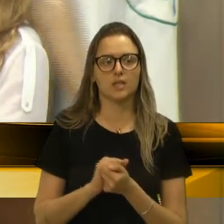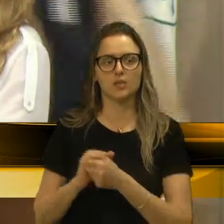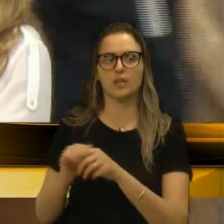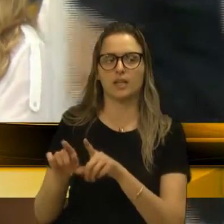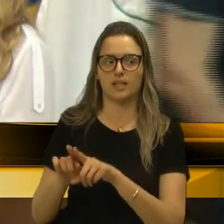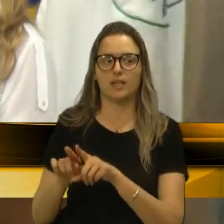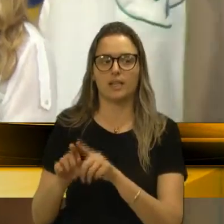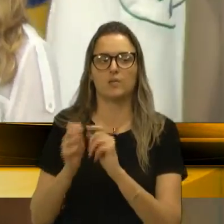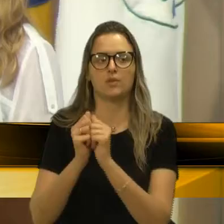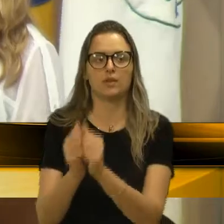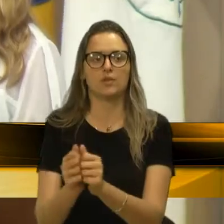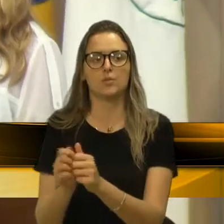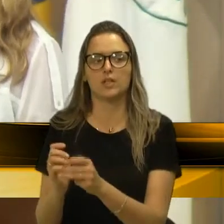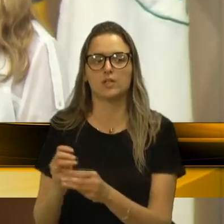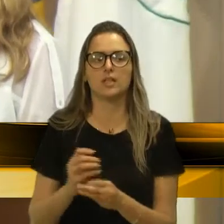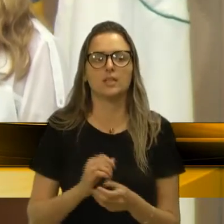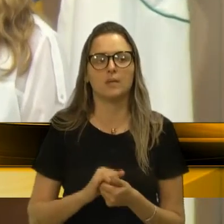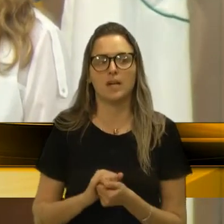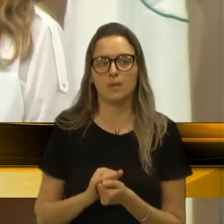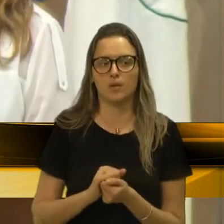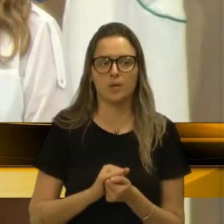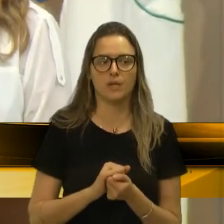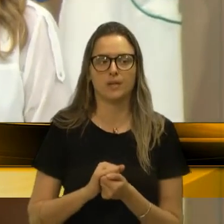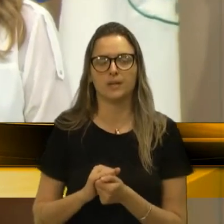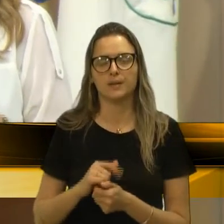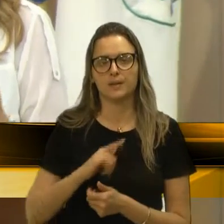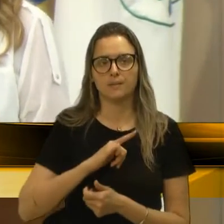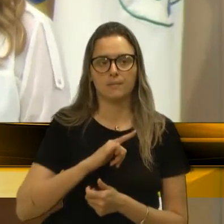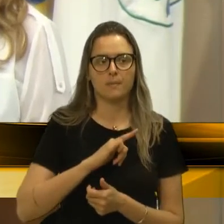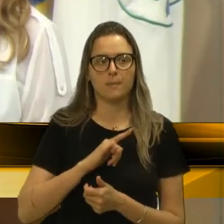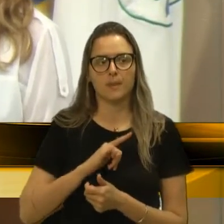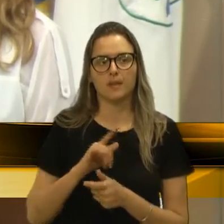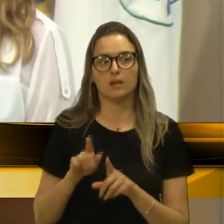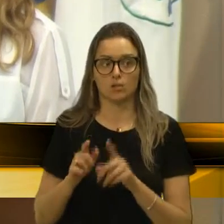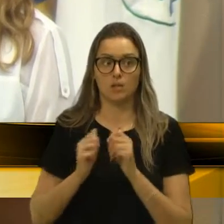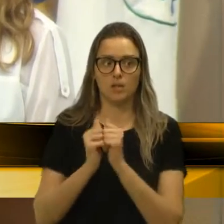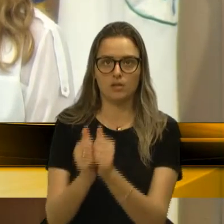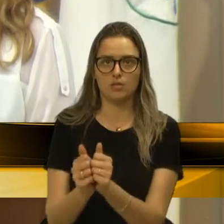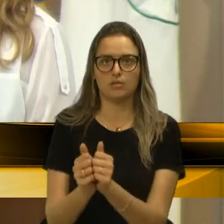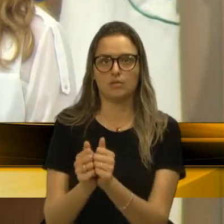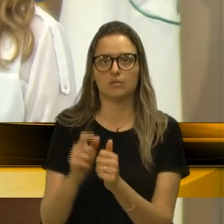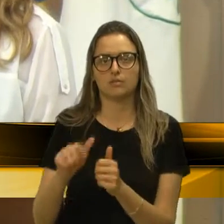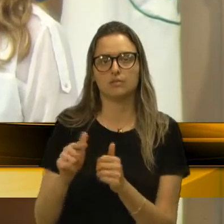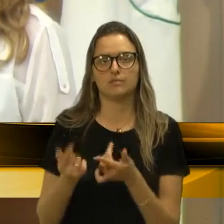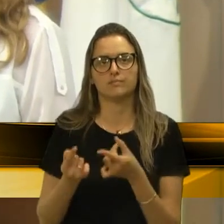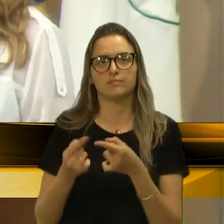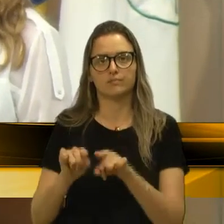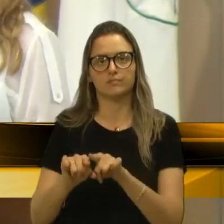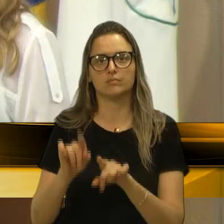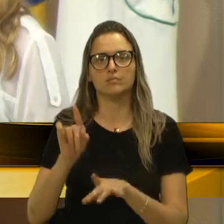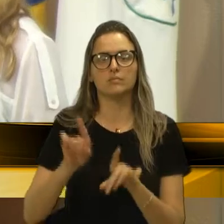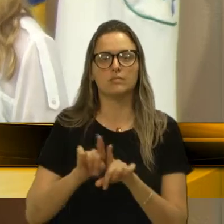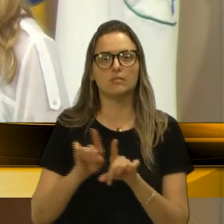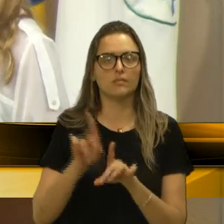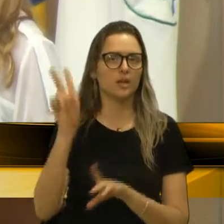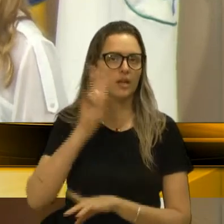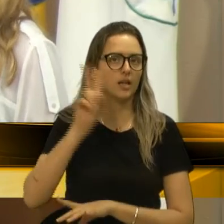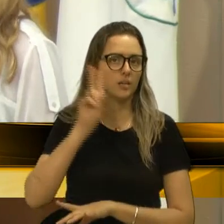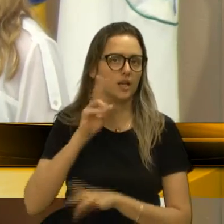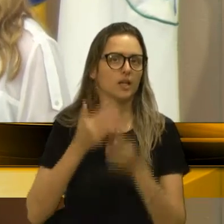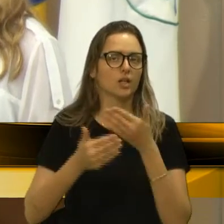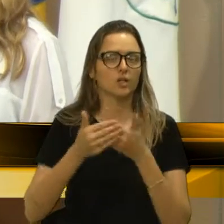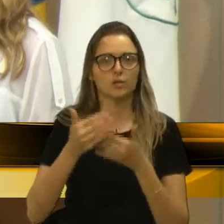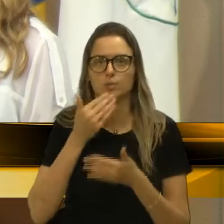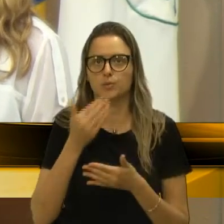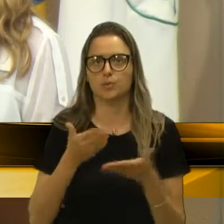de suco. Eles citaram três possíveis parceiros. E vale lembrar as indicações